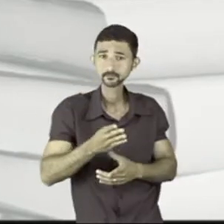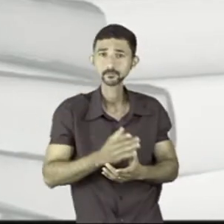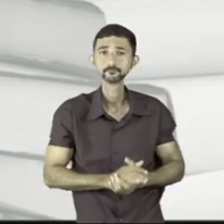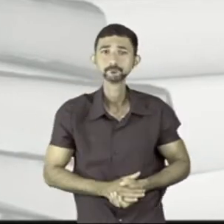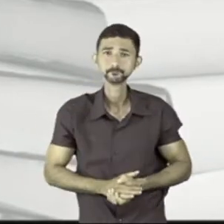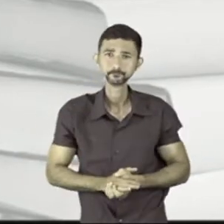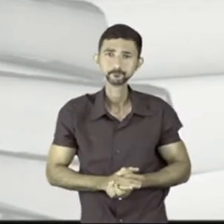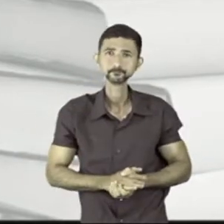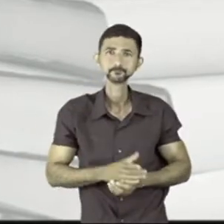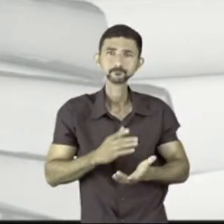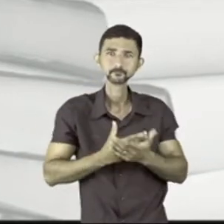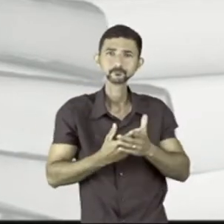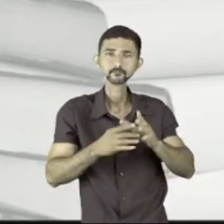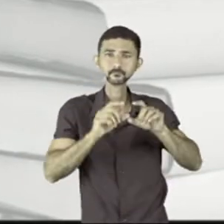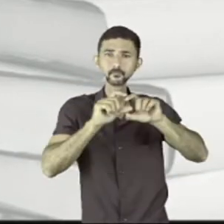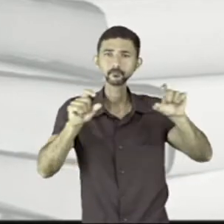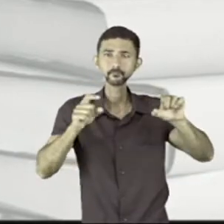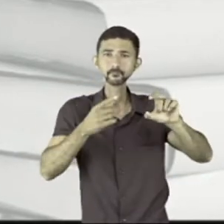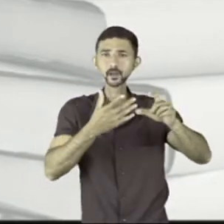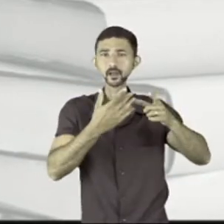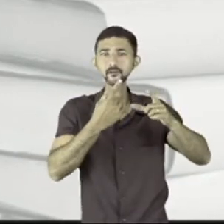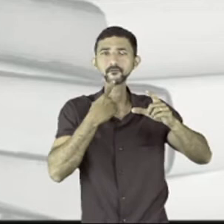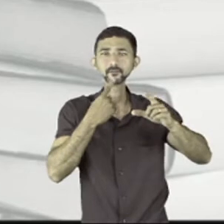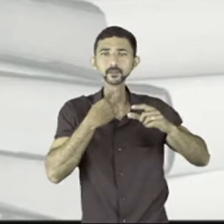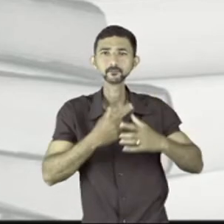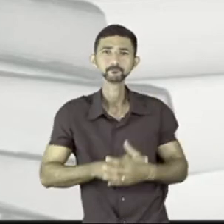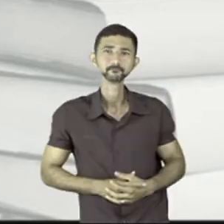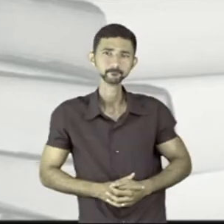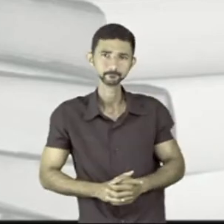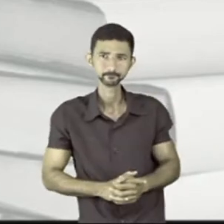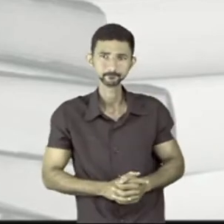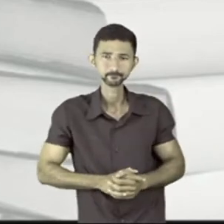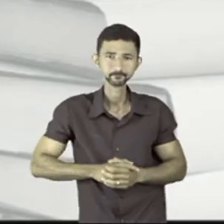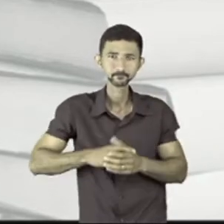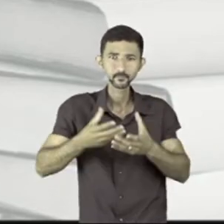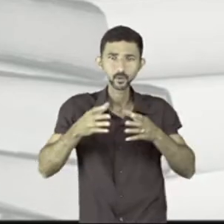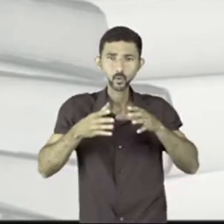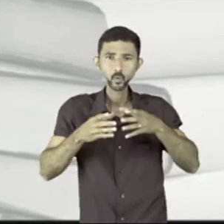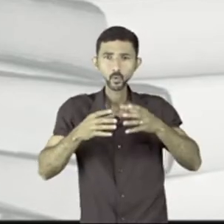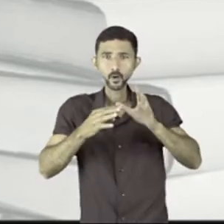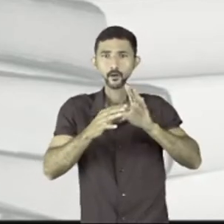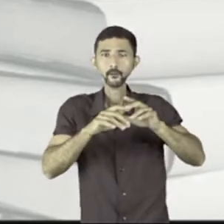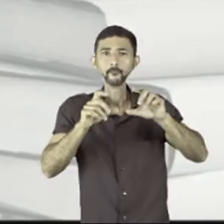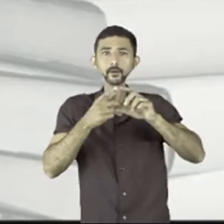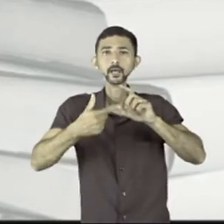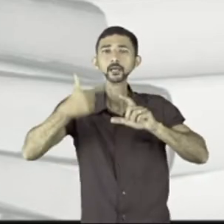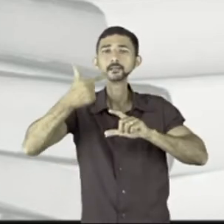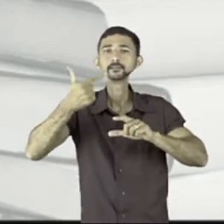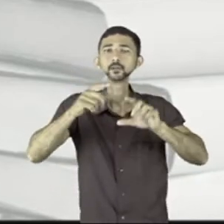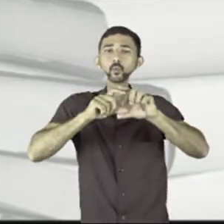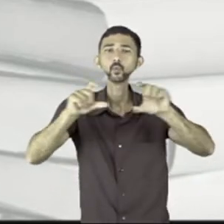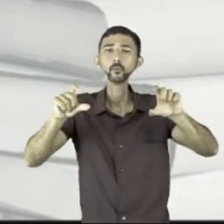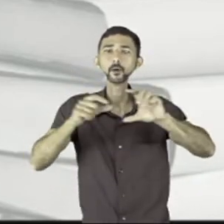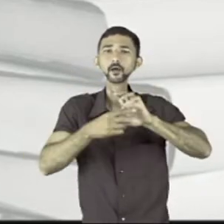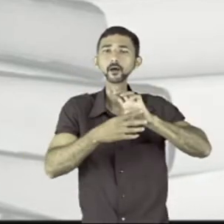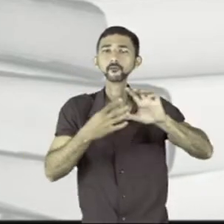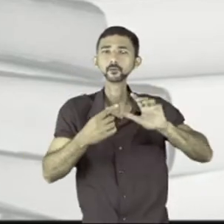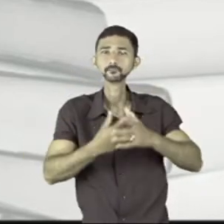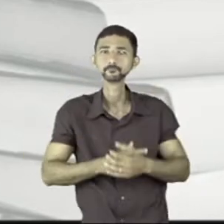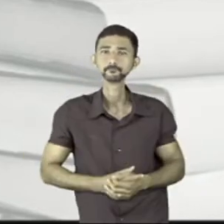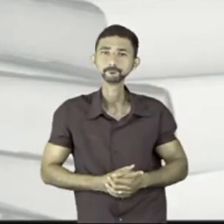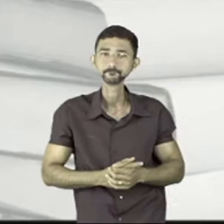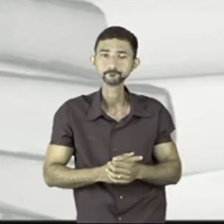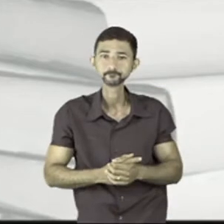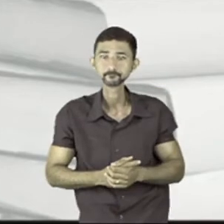que está destacadinha em vermelho para você. Lá no meio do segundo parágrafo, ele diz